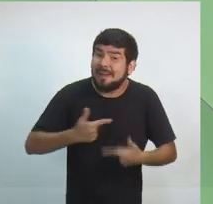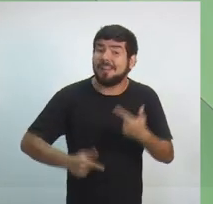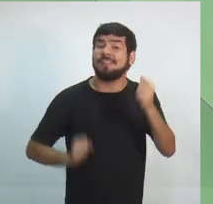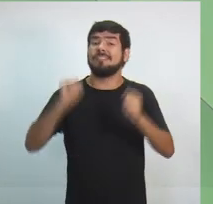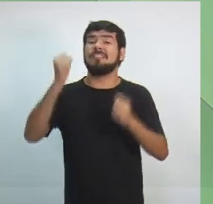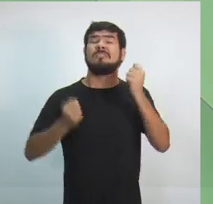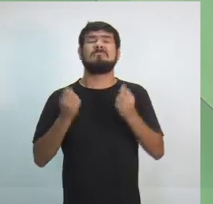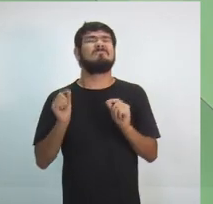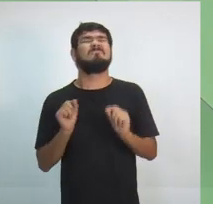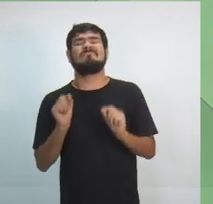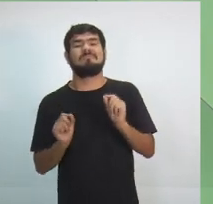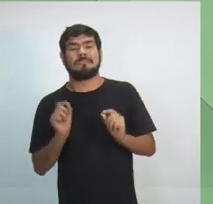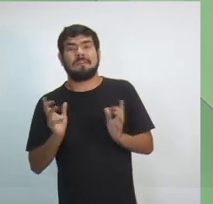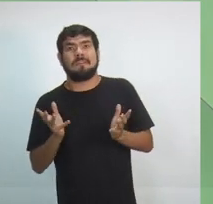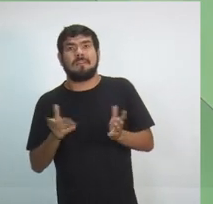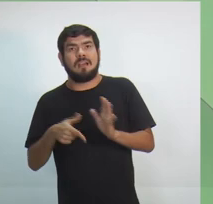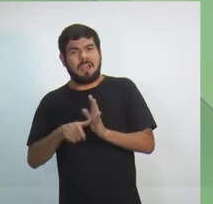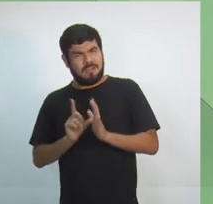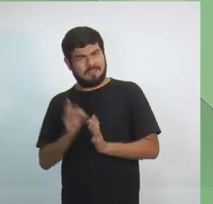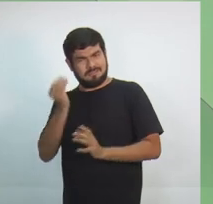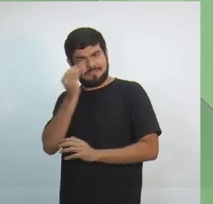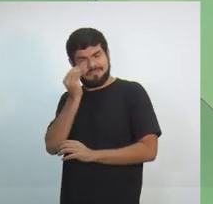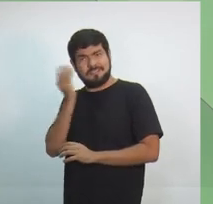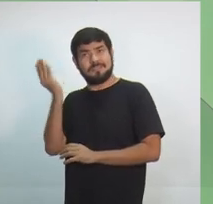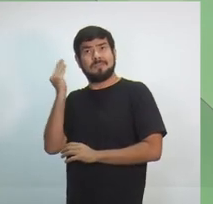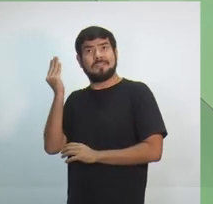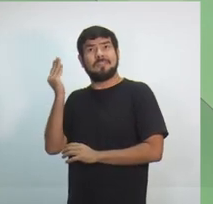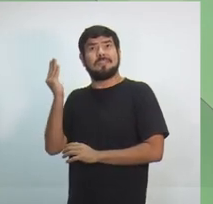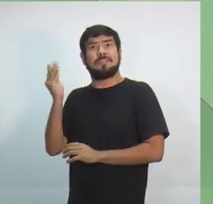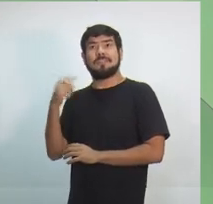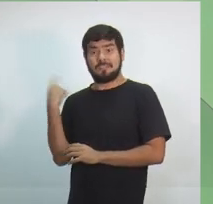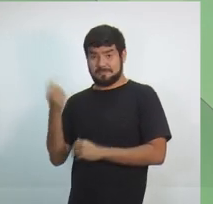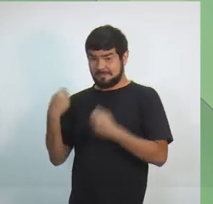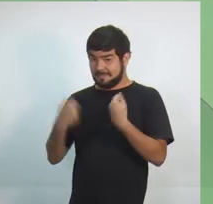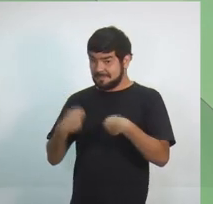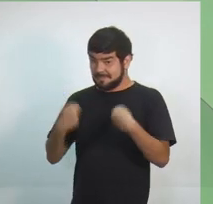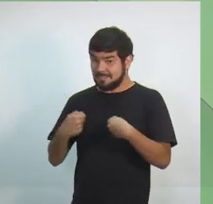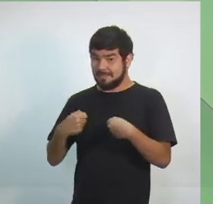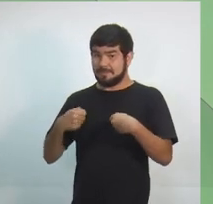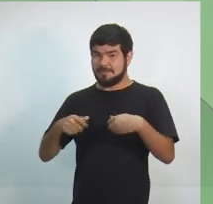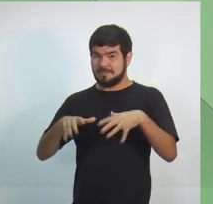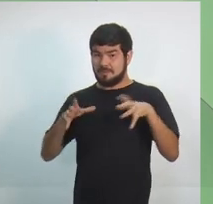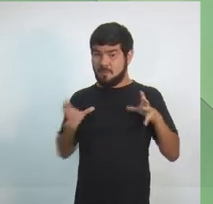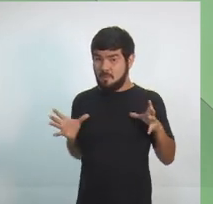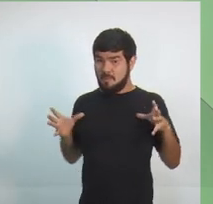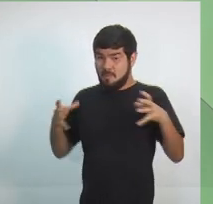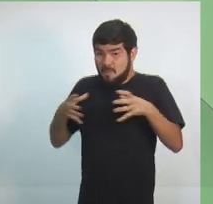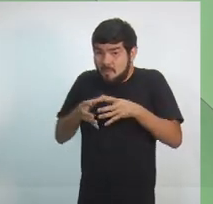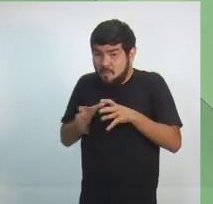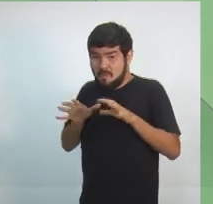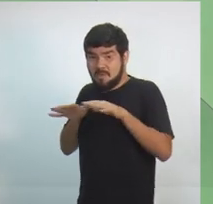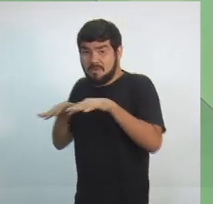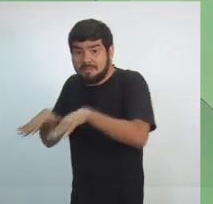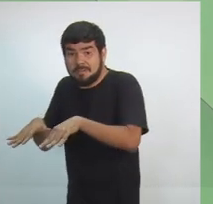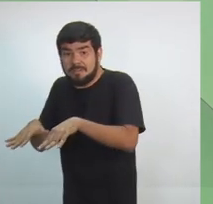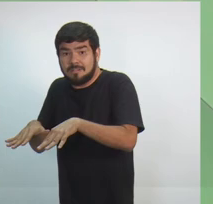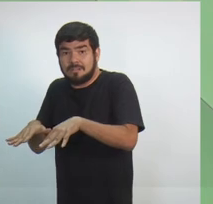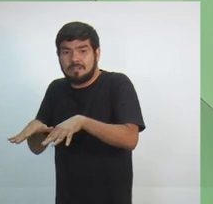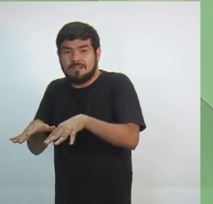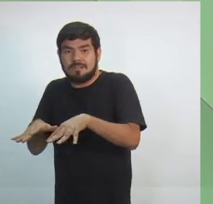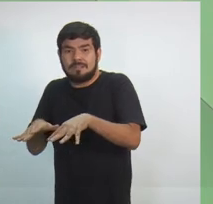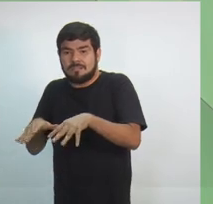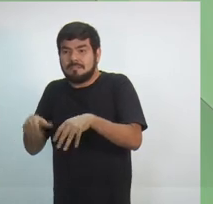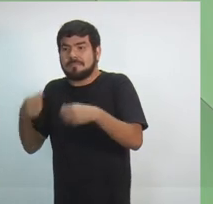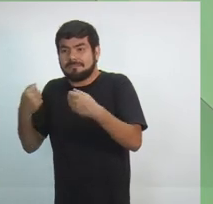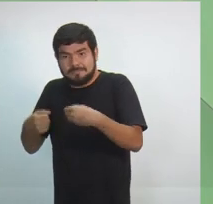nós temos visto que antes de começar a tentar gerar, nós temos que pegar a nossa bancada e fazer com que ele, pelo menos, se sustente,